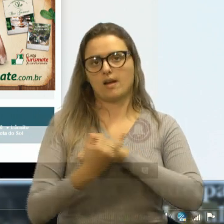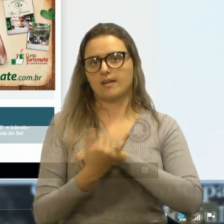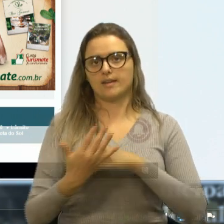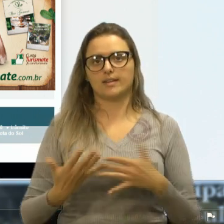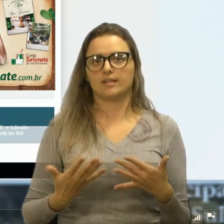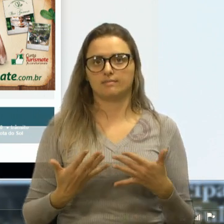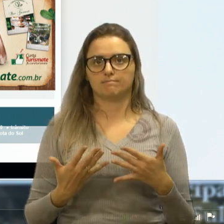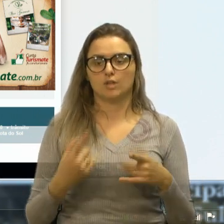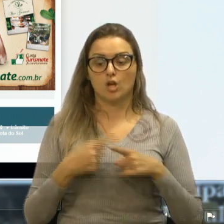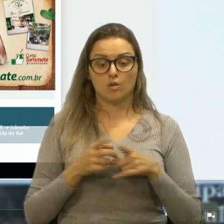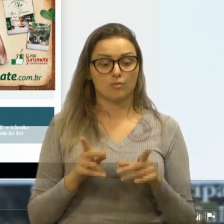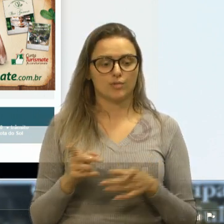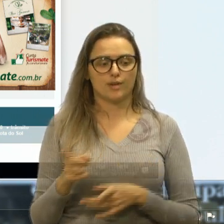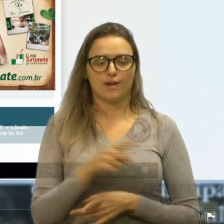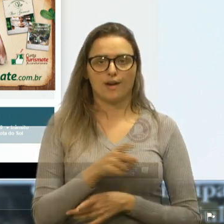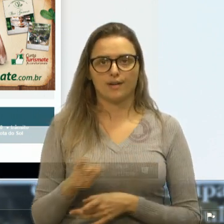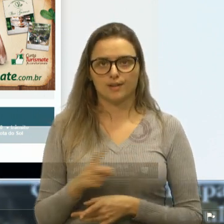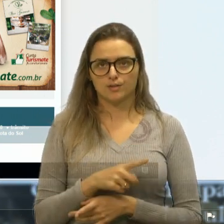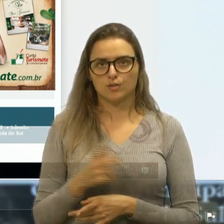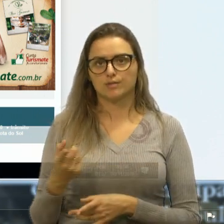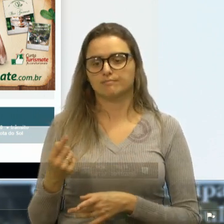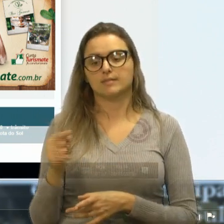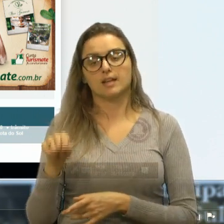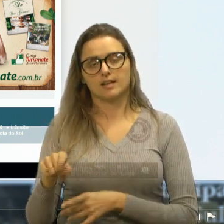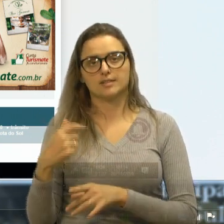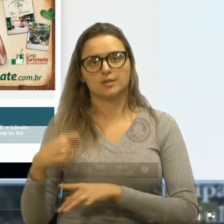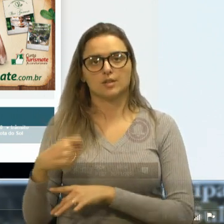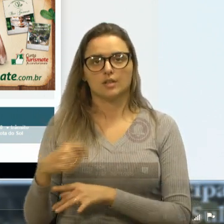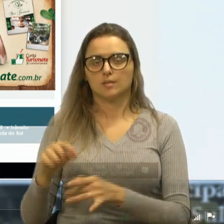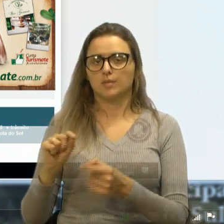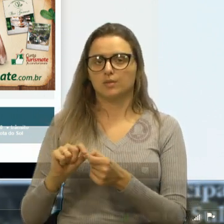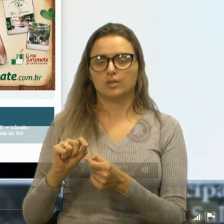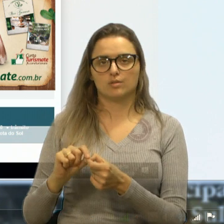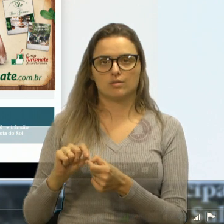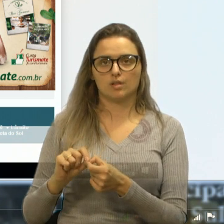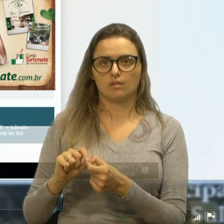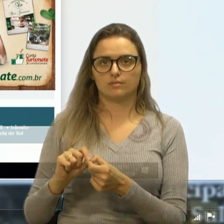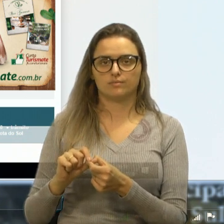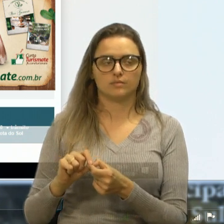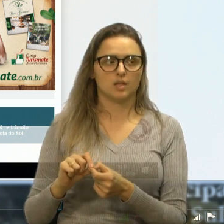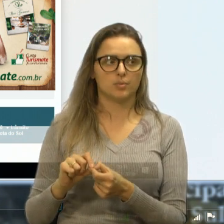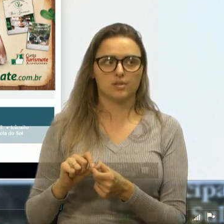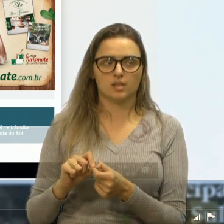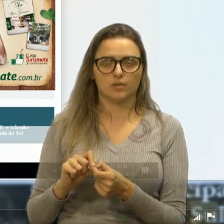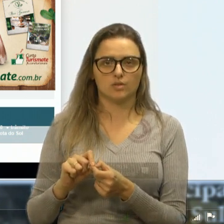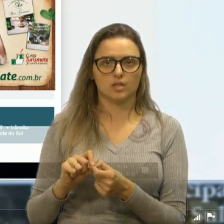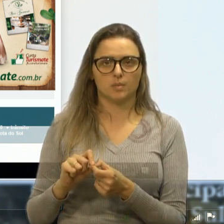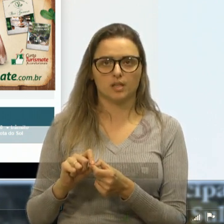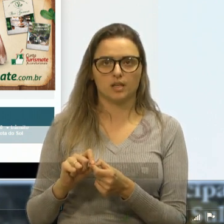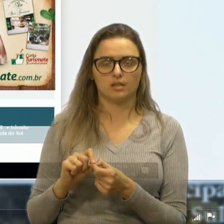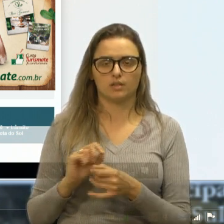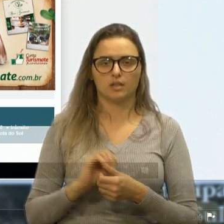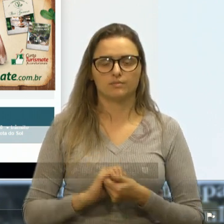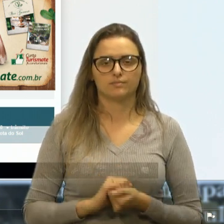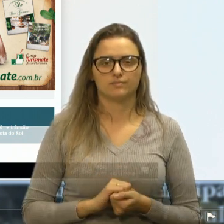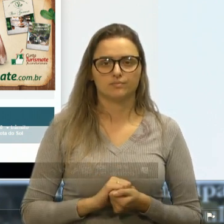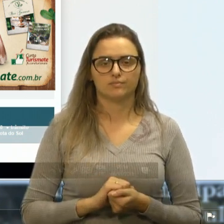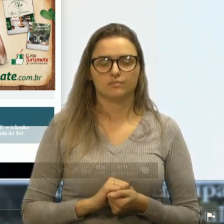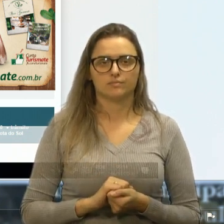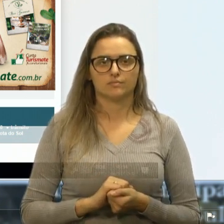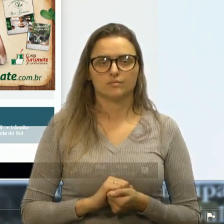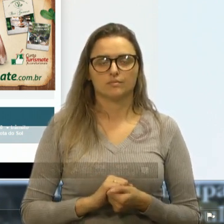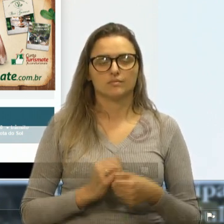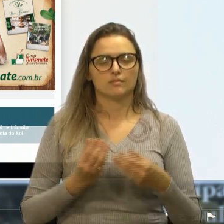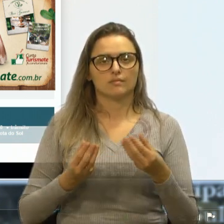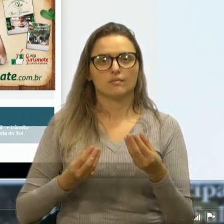trecho da melhoria que precisa para ser feito aqui. Então, como está